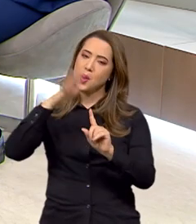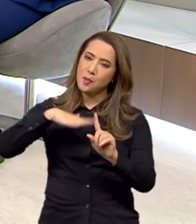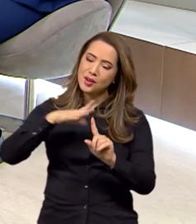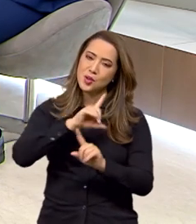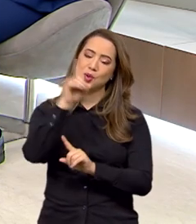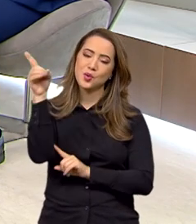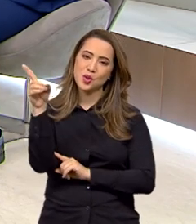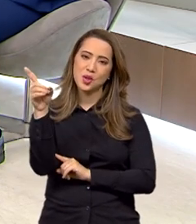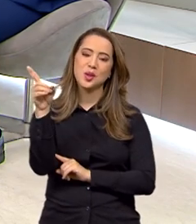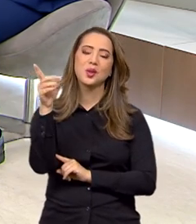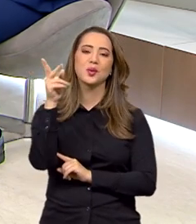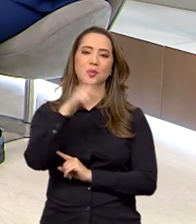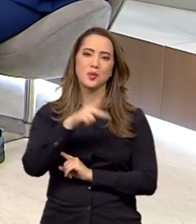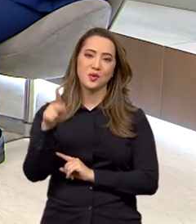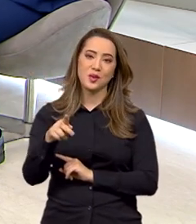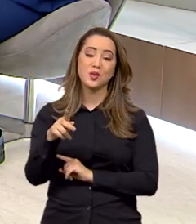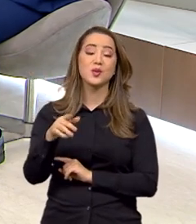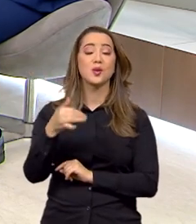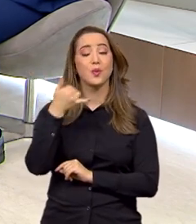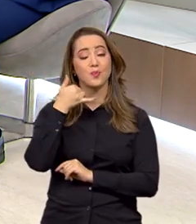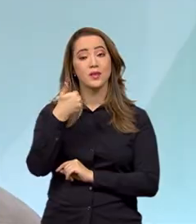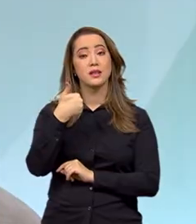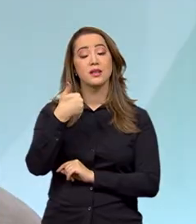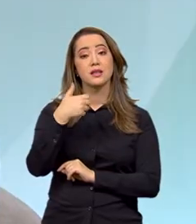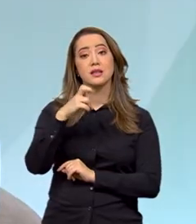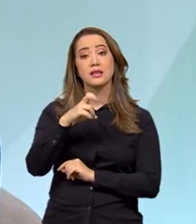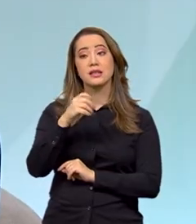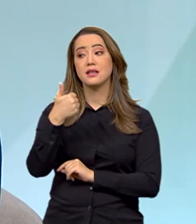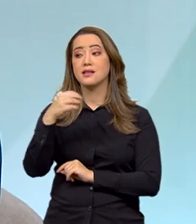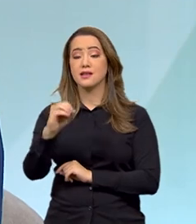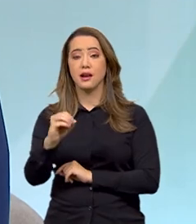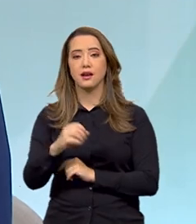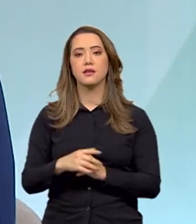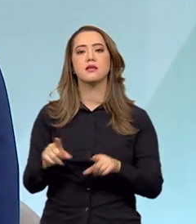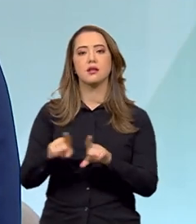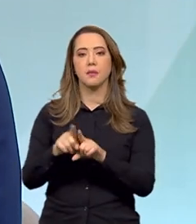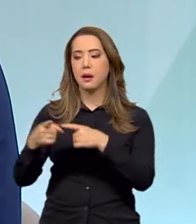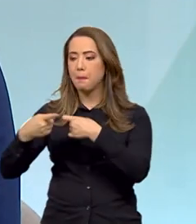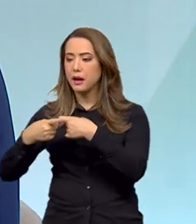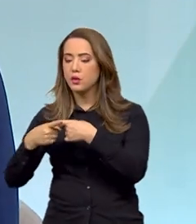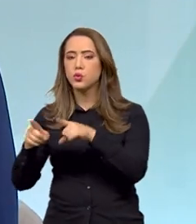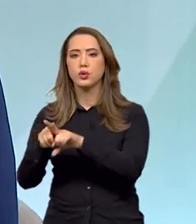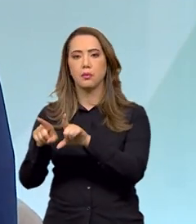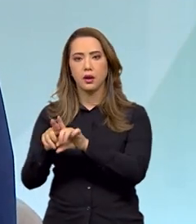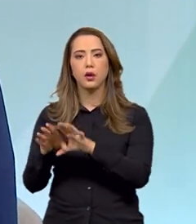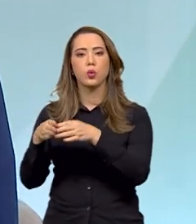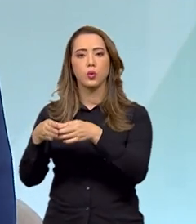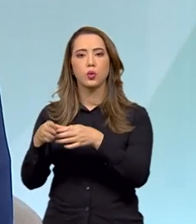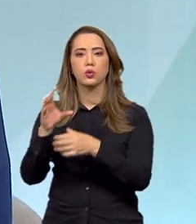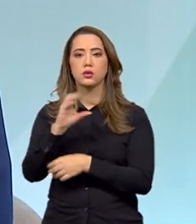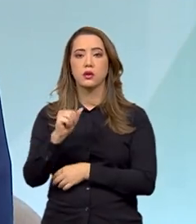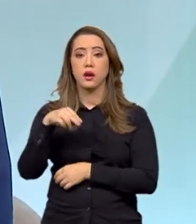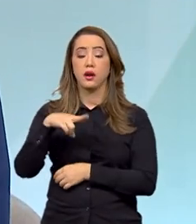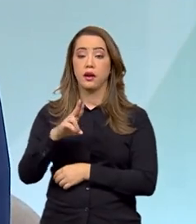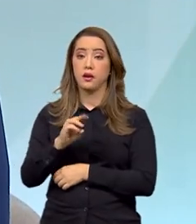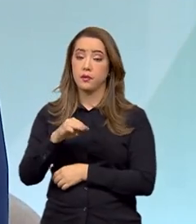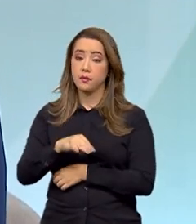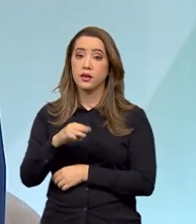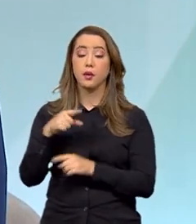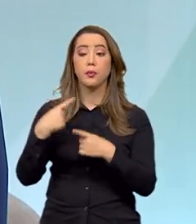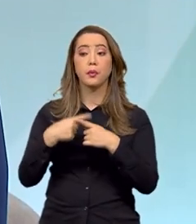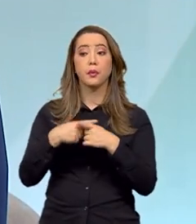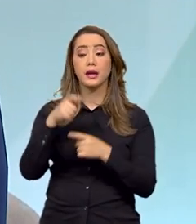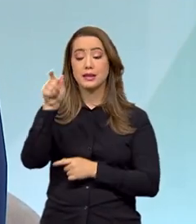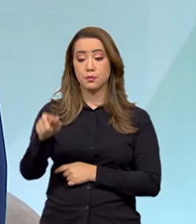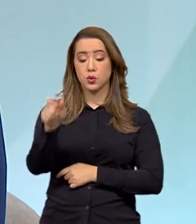15 de outubro. E médicos também têm um tridígito só para eles, uma parceria com o Conselho Federal de Medicina. Por quê? Essas categorias têm um